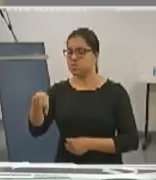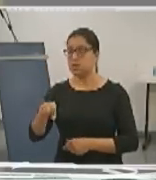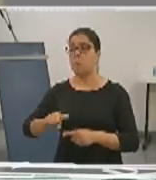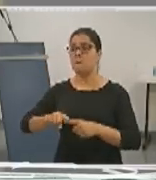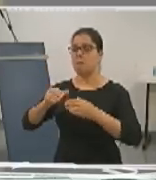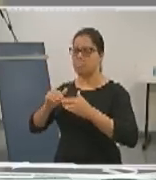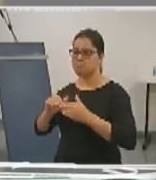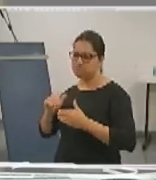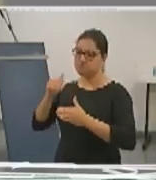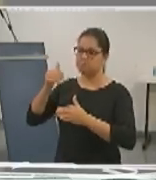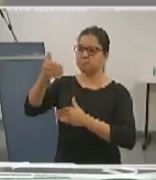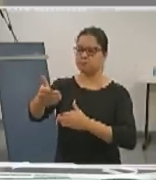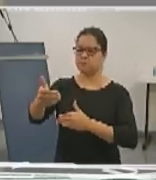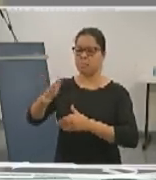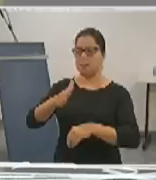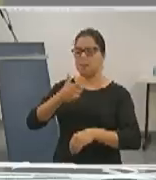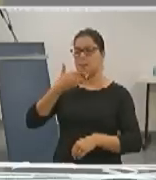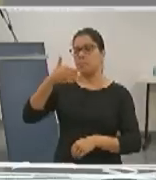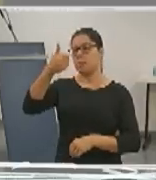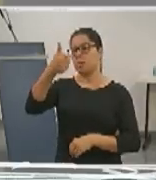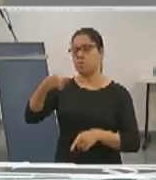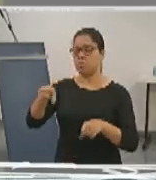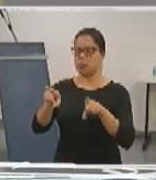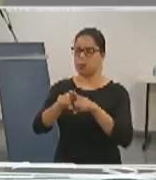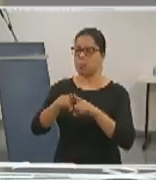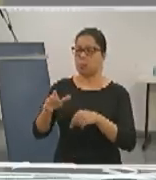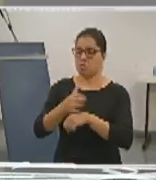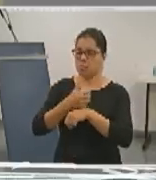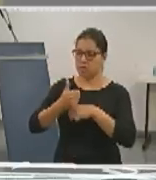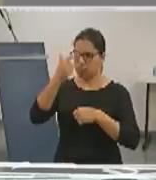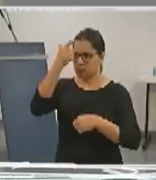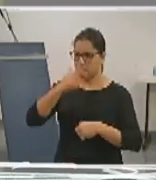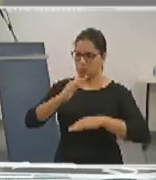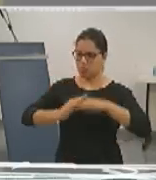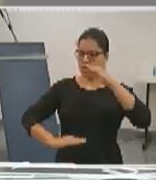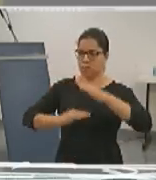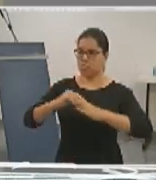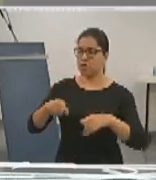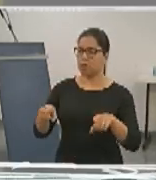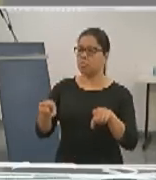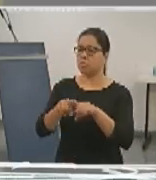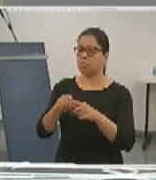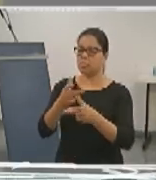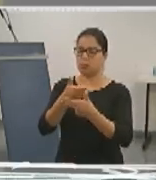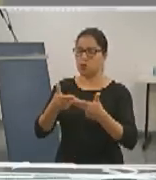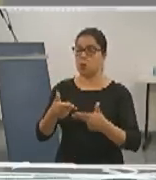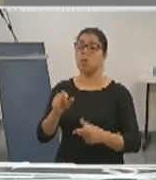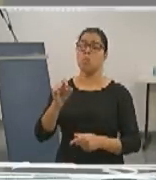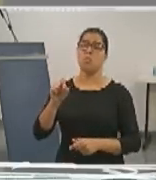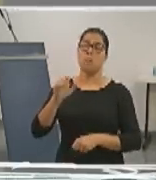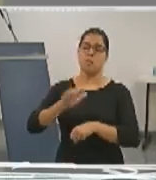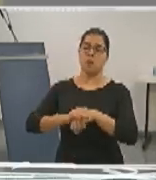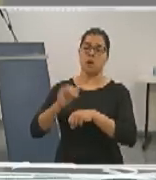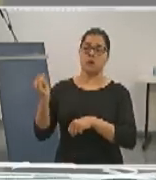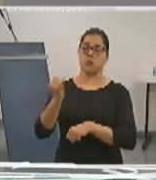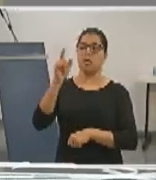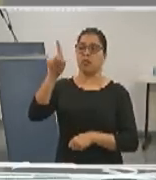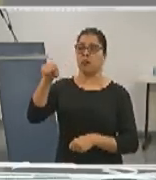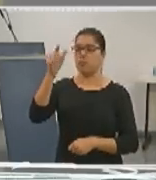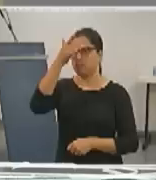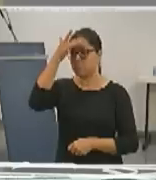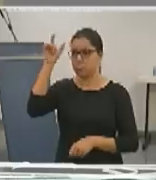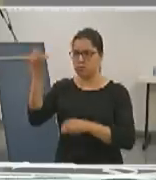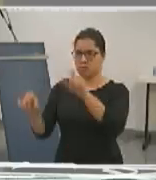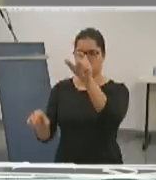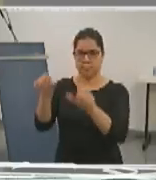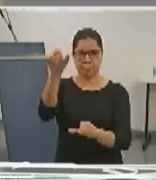avançaremos nos incentivos à qualificação e à capacitação, porque sabemos que o nosso maior capital são as pessoas. Não mediremos esforços